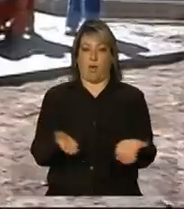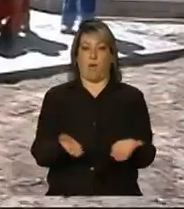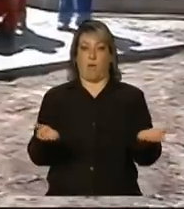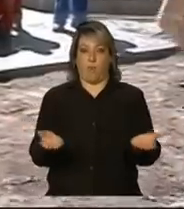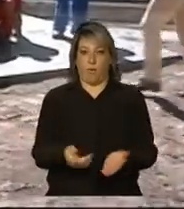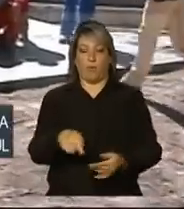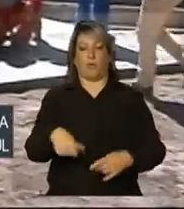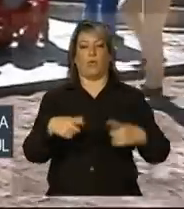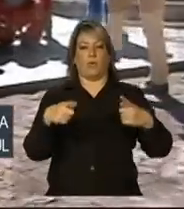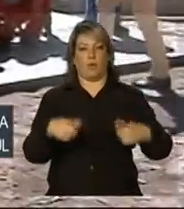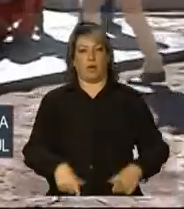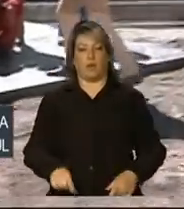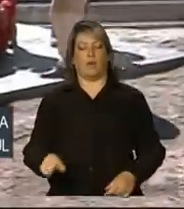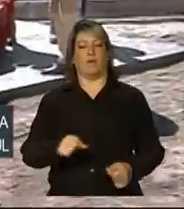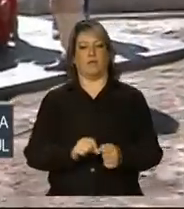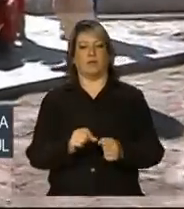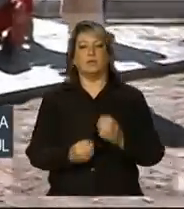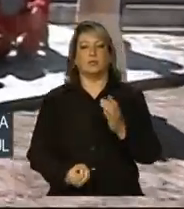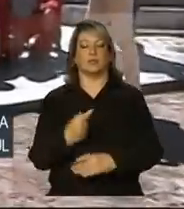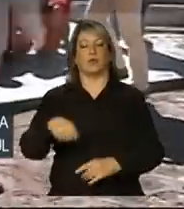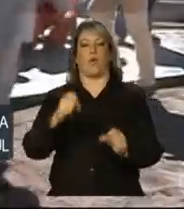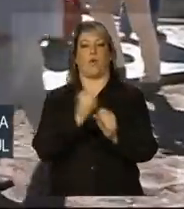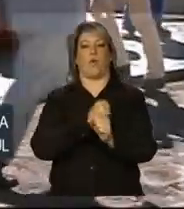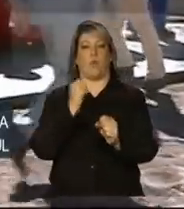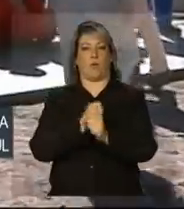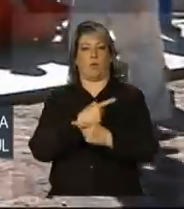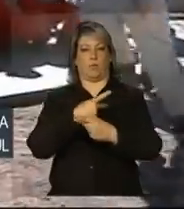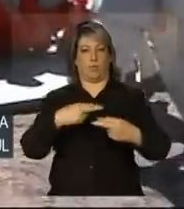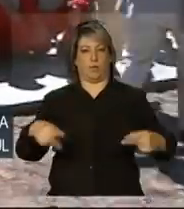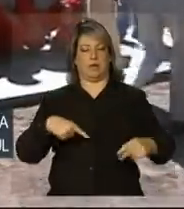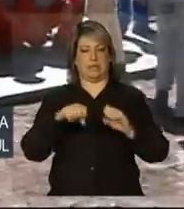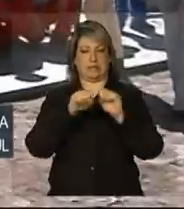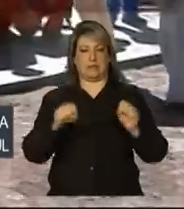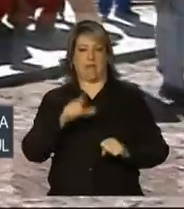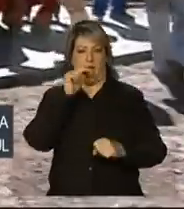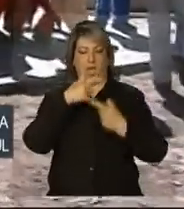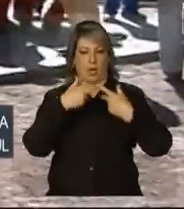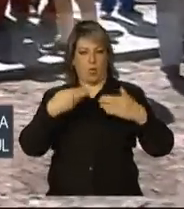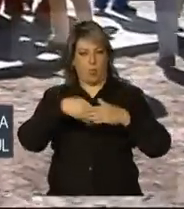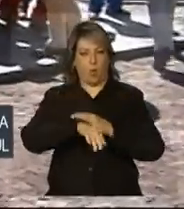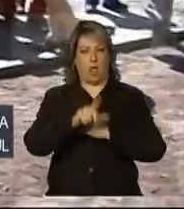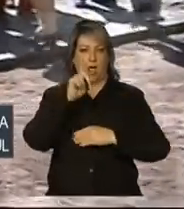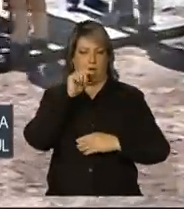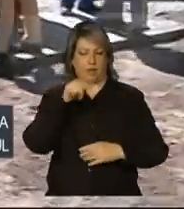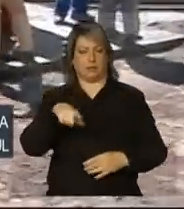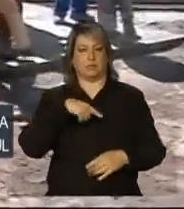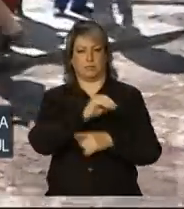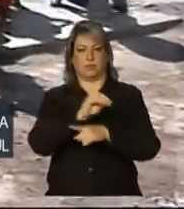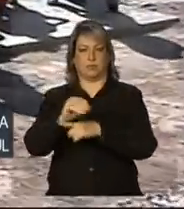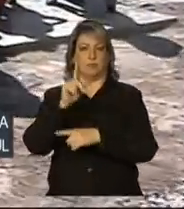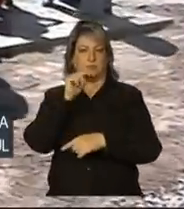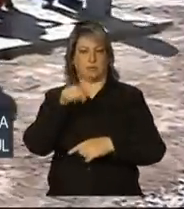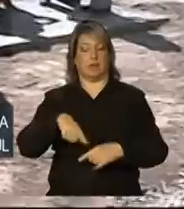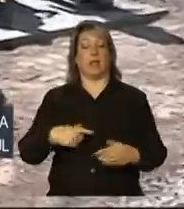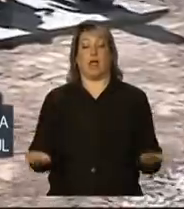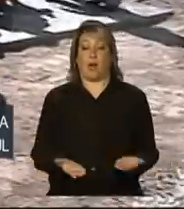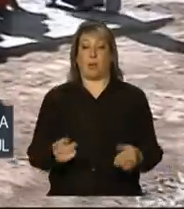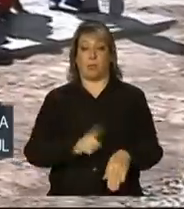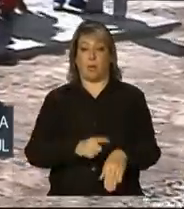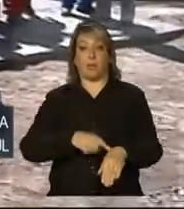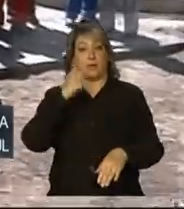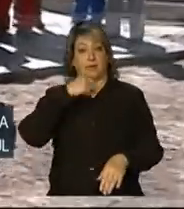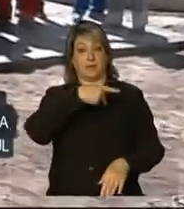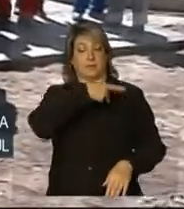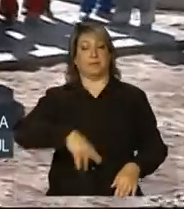ao local da inauguração, que é o local onde abriga o sistema de abastecimento de água. Neste momento, a